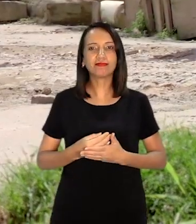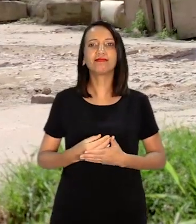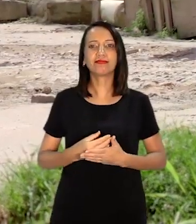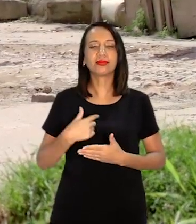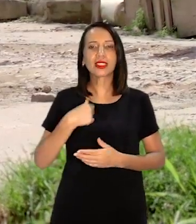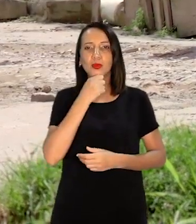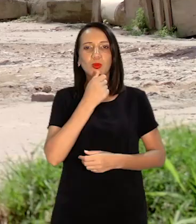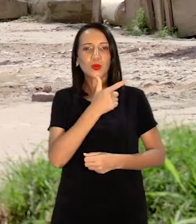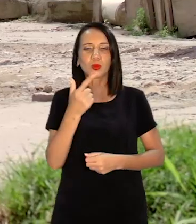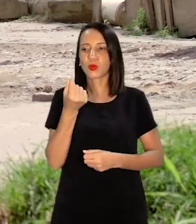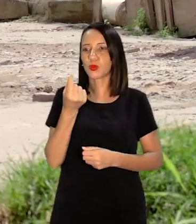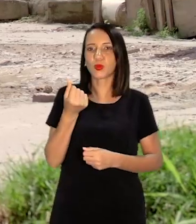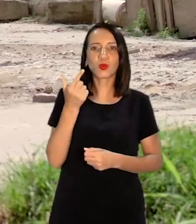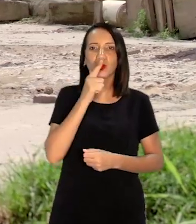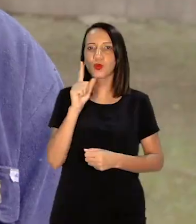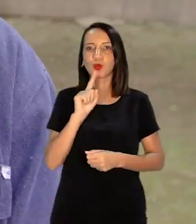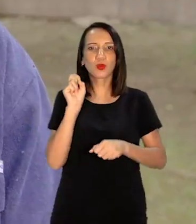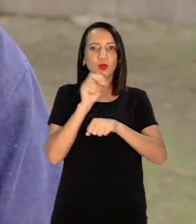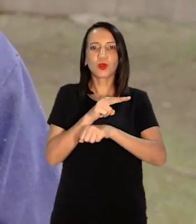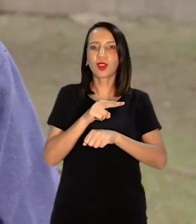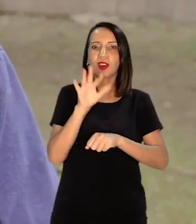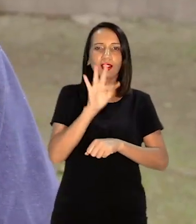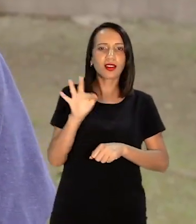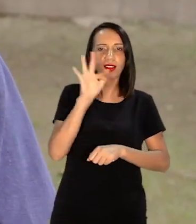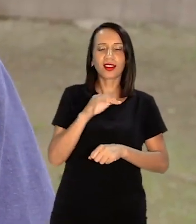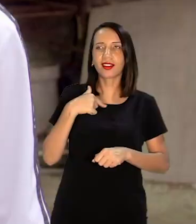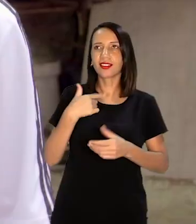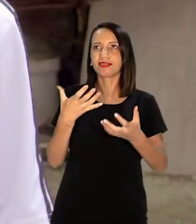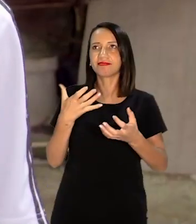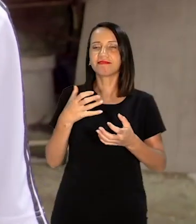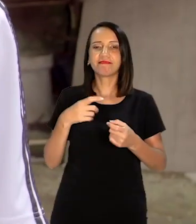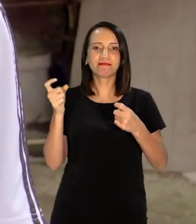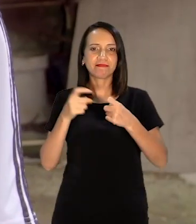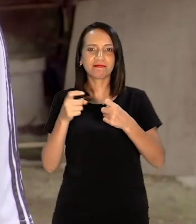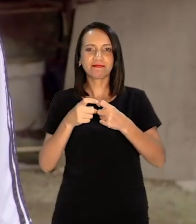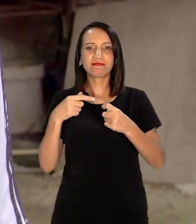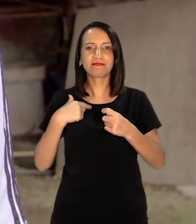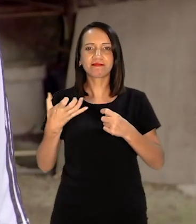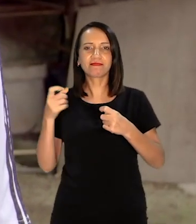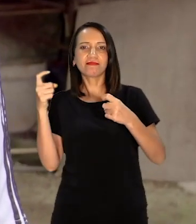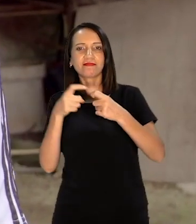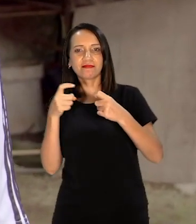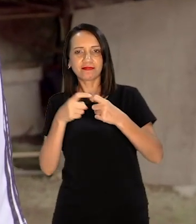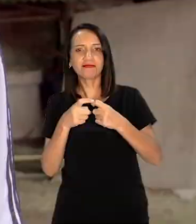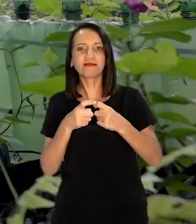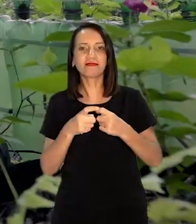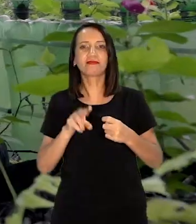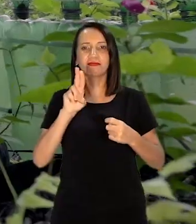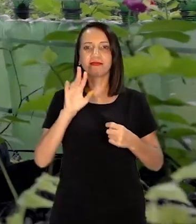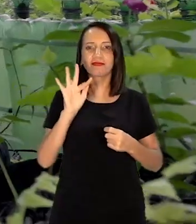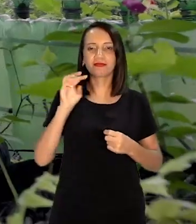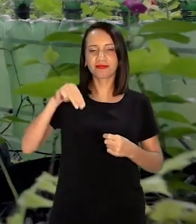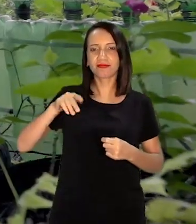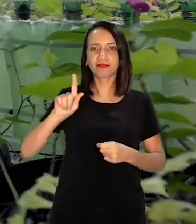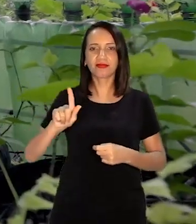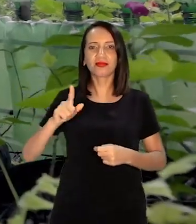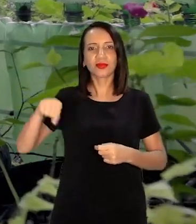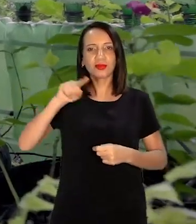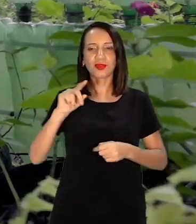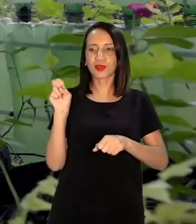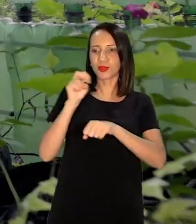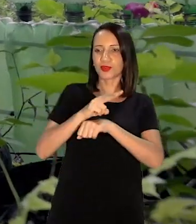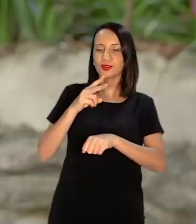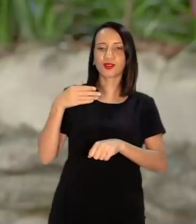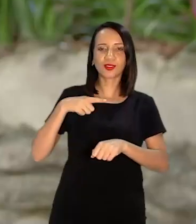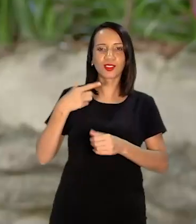se eu não tiver dinheiro eu não tenho como. Medicina. Eu quero prestar medicina para a UFMG. Você vem aqui para